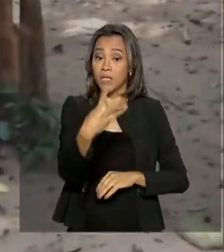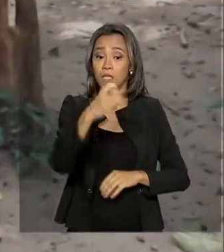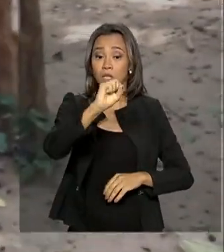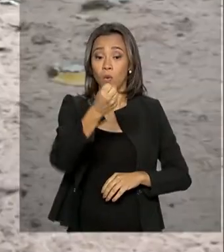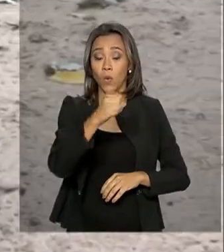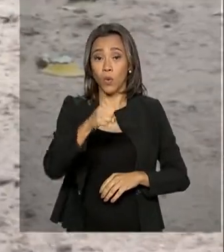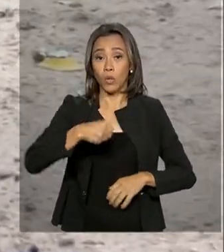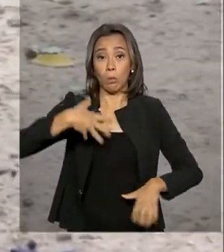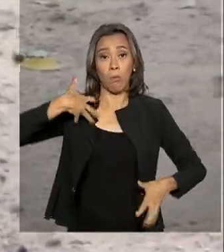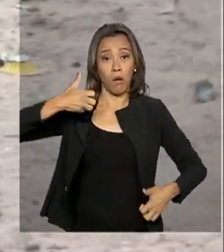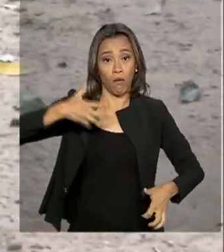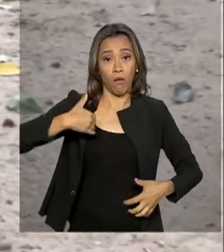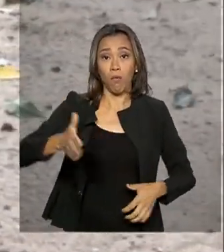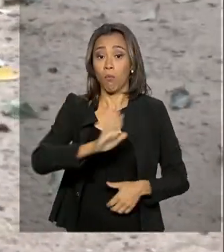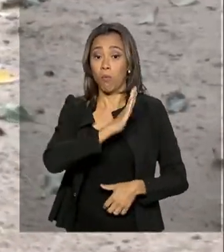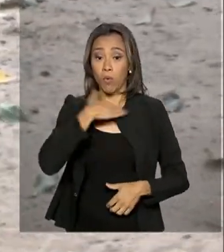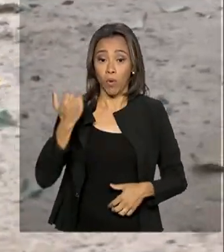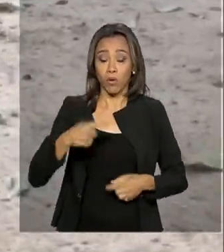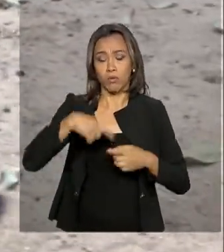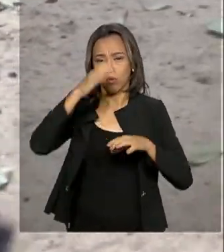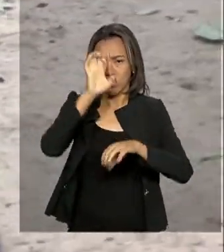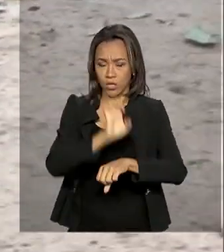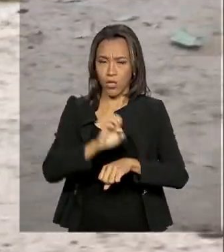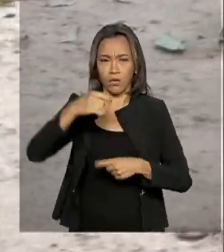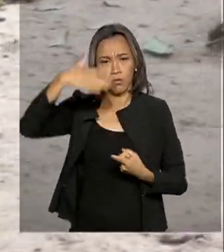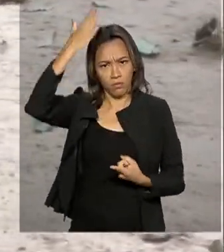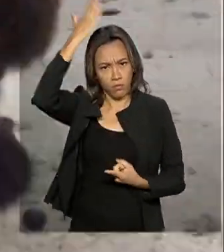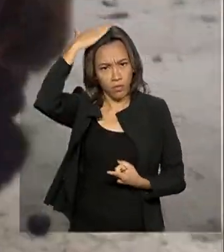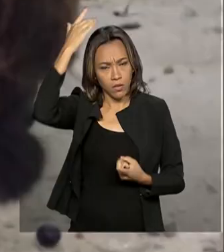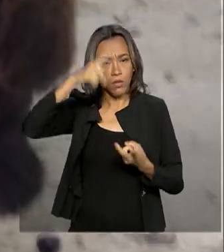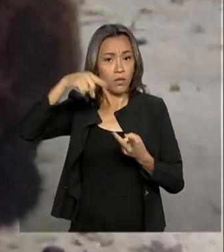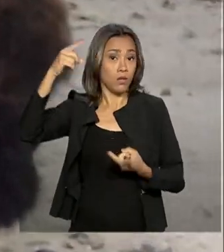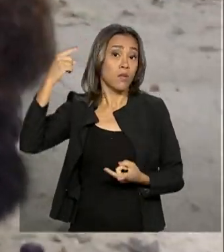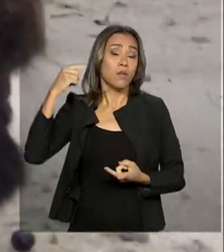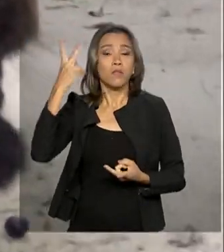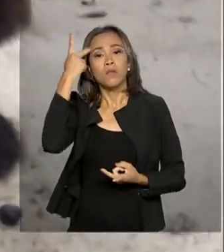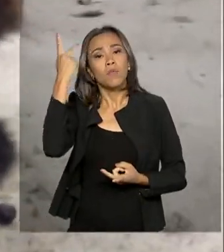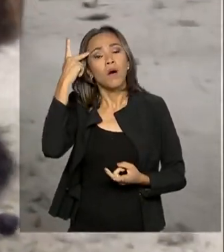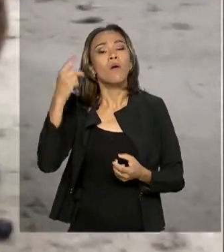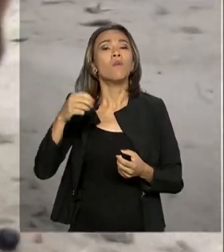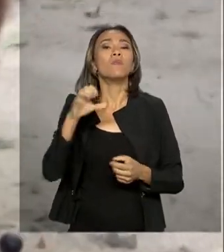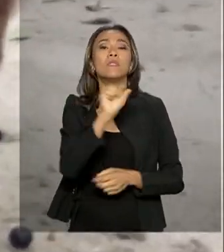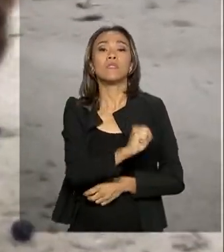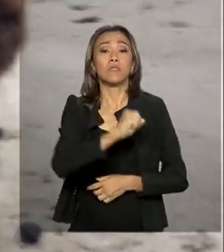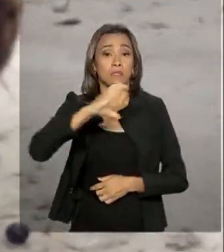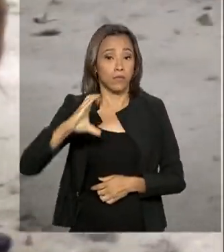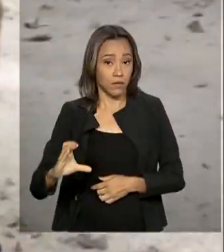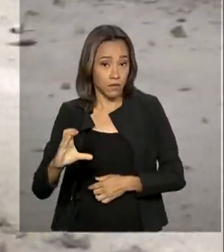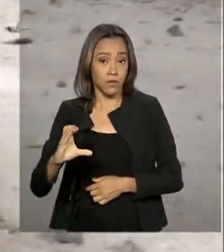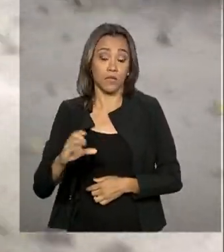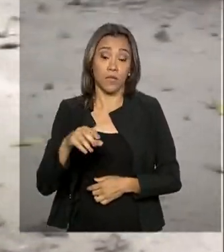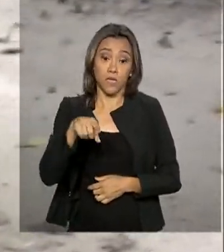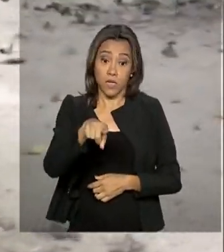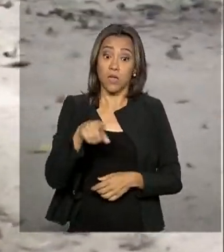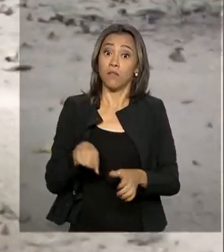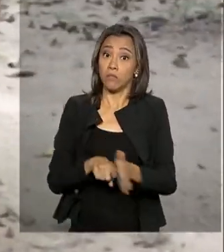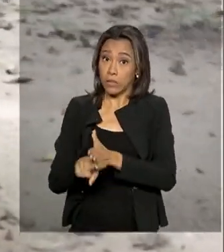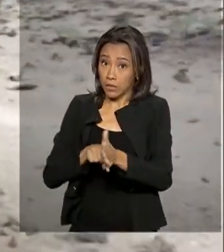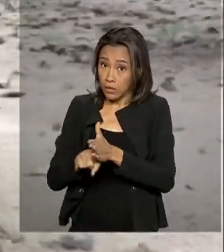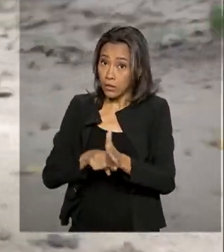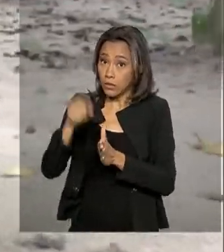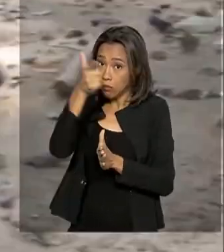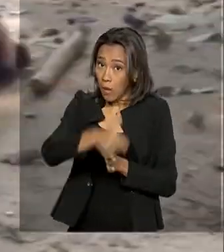por febre amarela nos estados do Paraná, São Paulo e Santa Catarina. O Ministério ainda investiga outras mil mortes